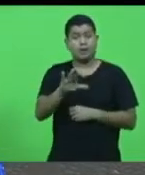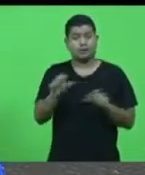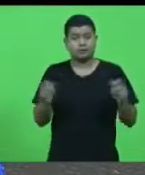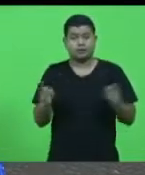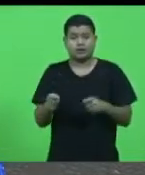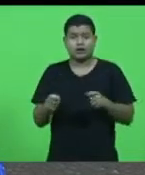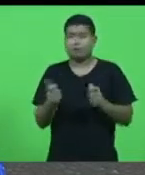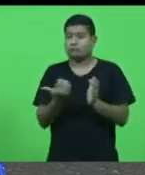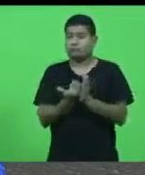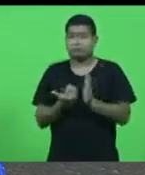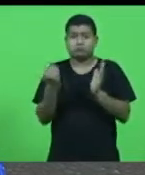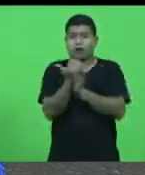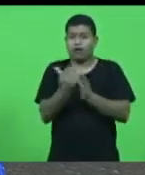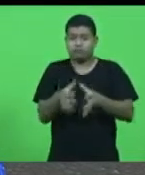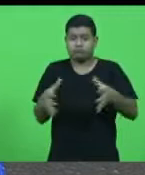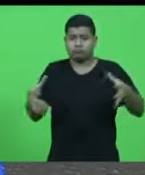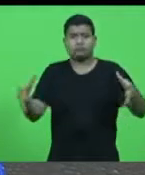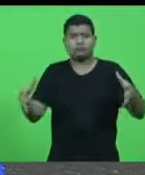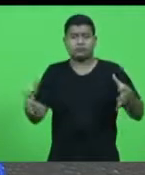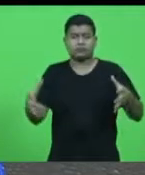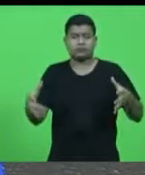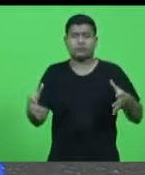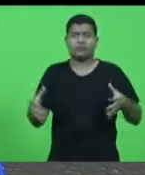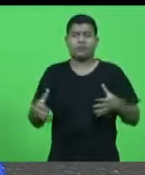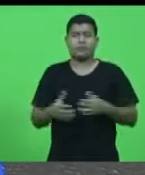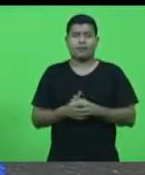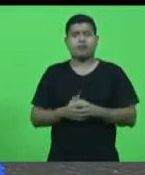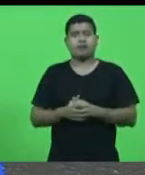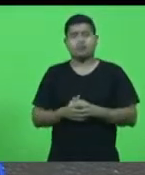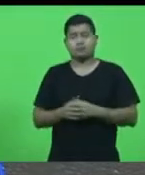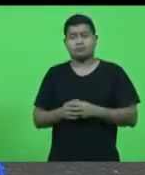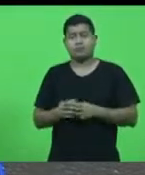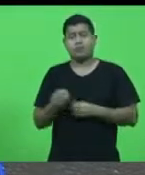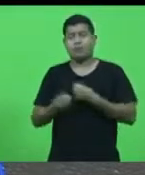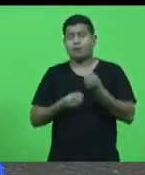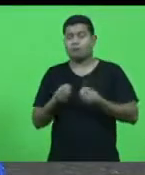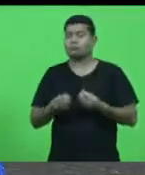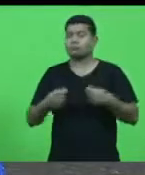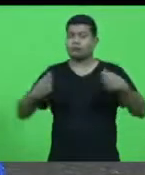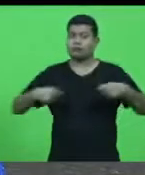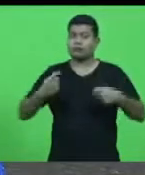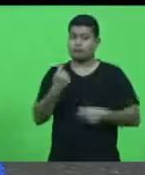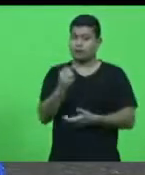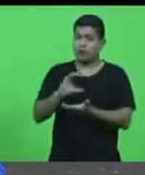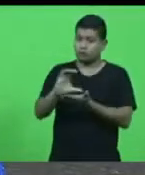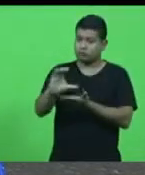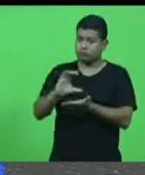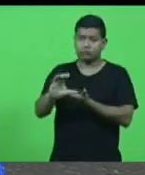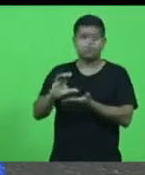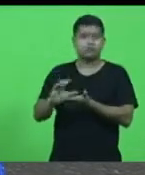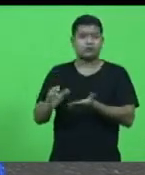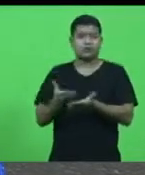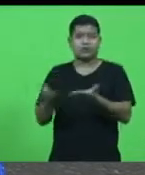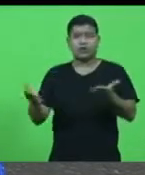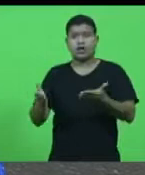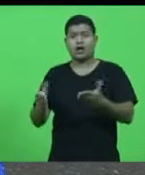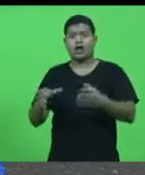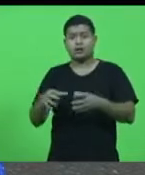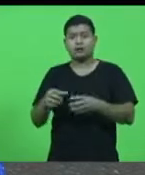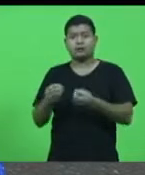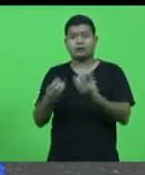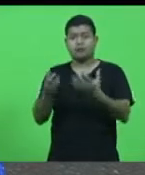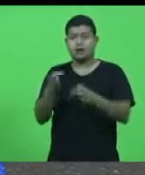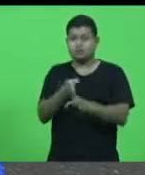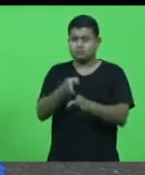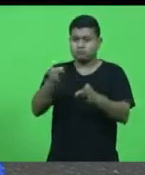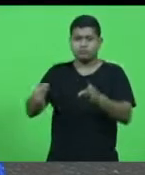ainda mais dependendo da expansão de capacidade desses nossos portos e também